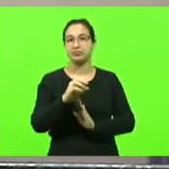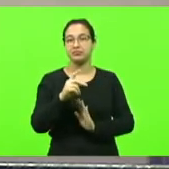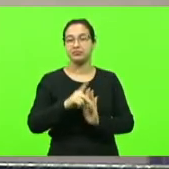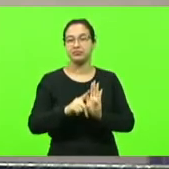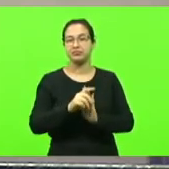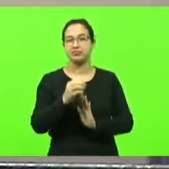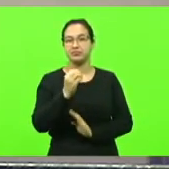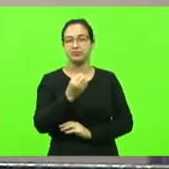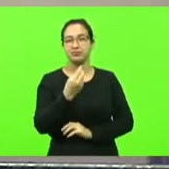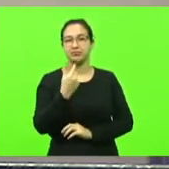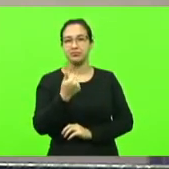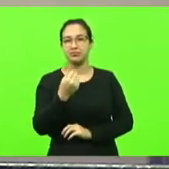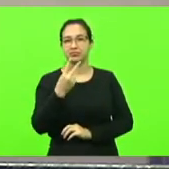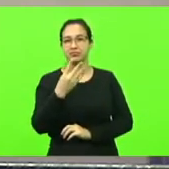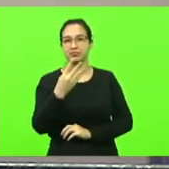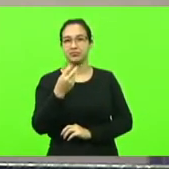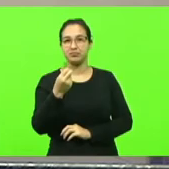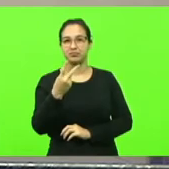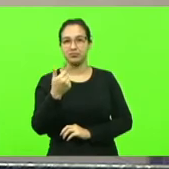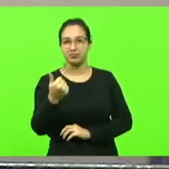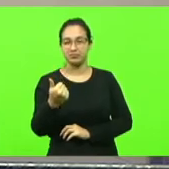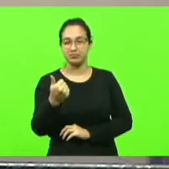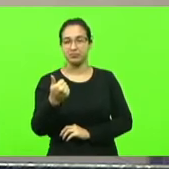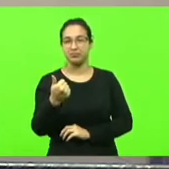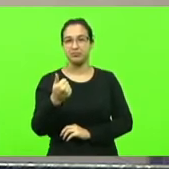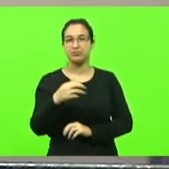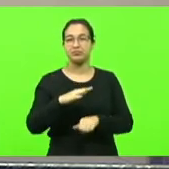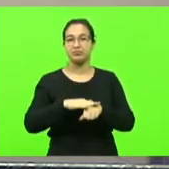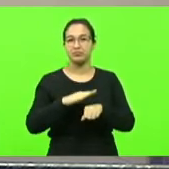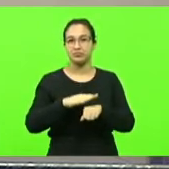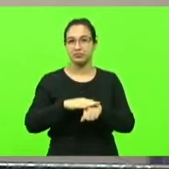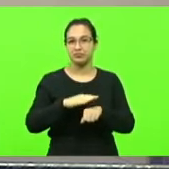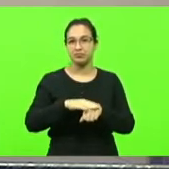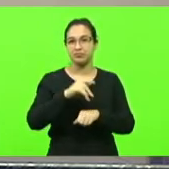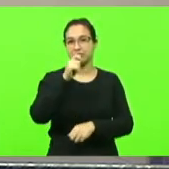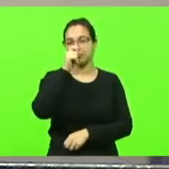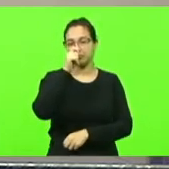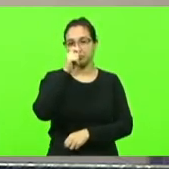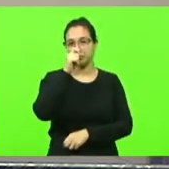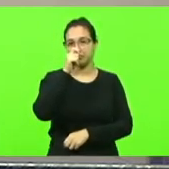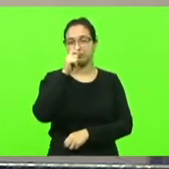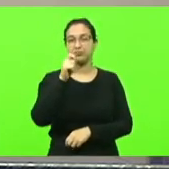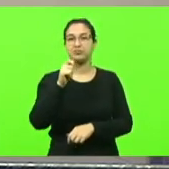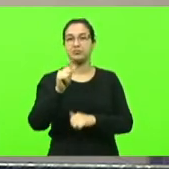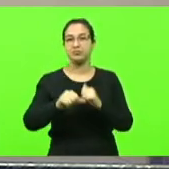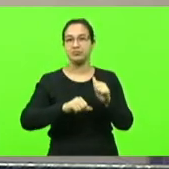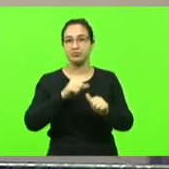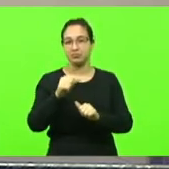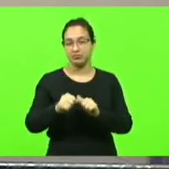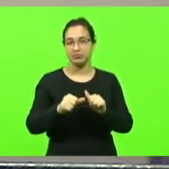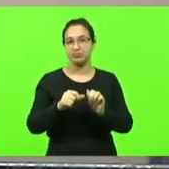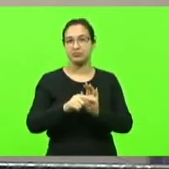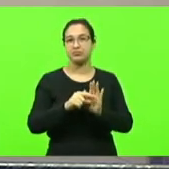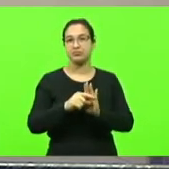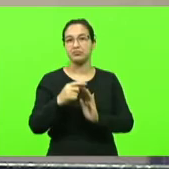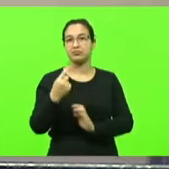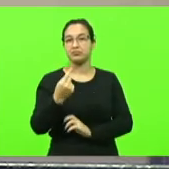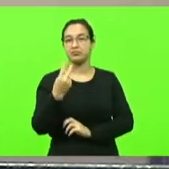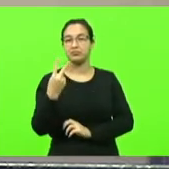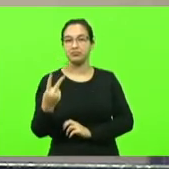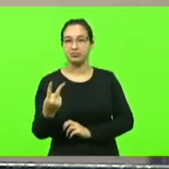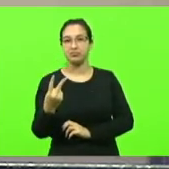.9 barra 2021 autor deputado João Amin altera os anexos 1 e 2 da lei número